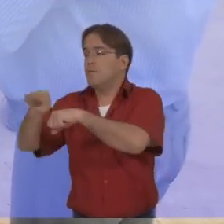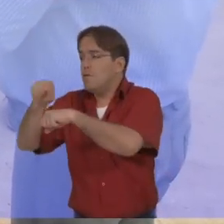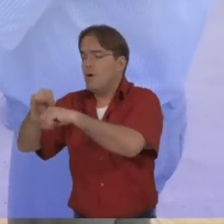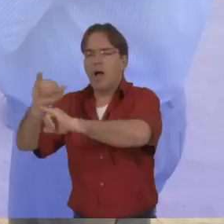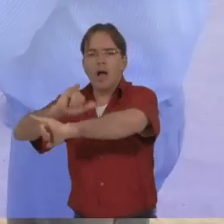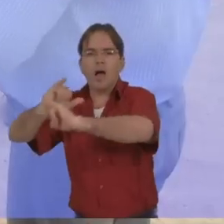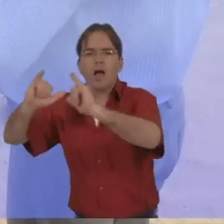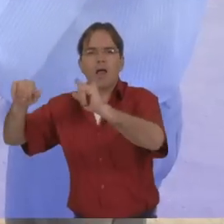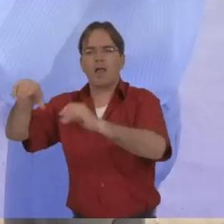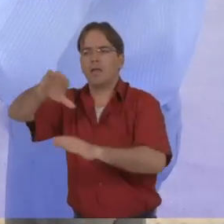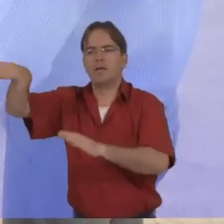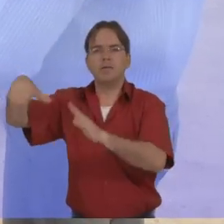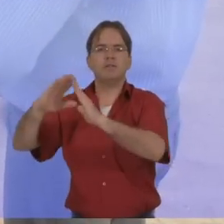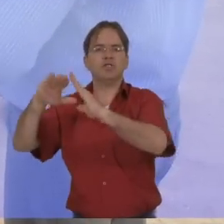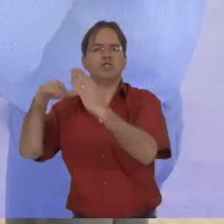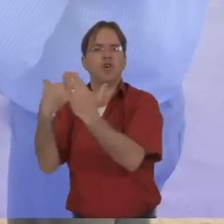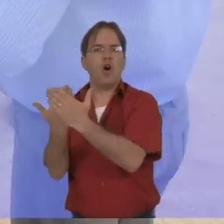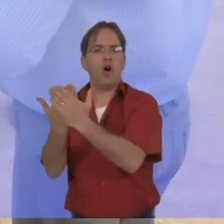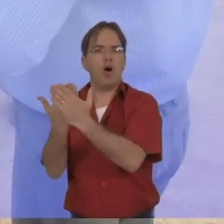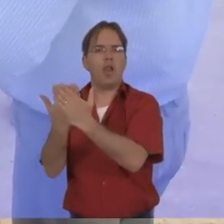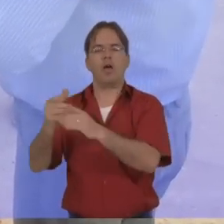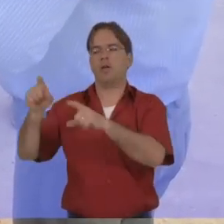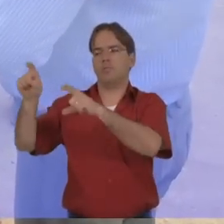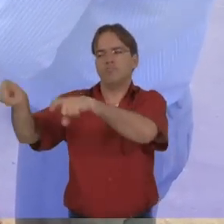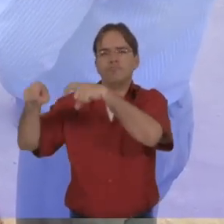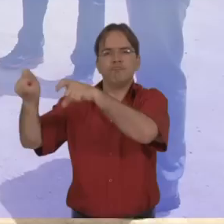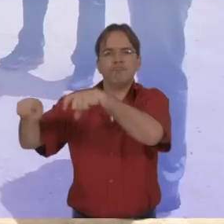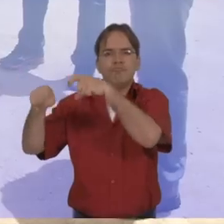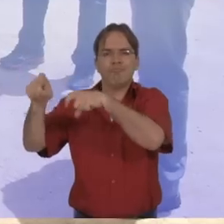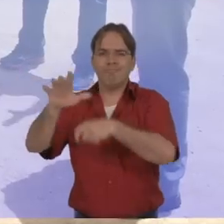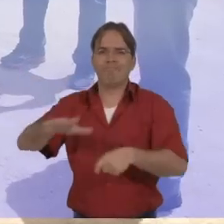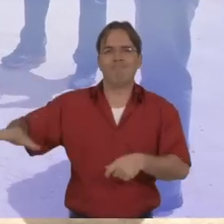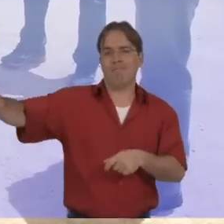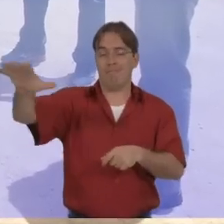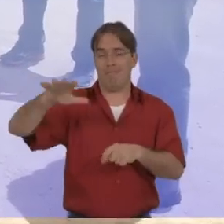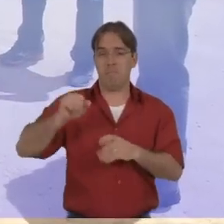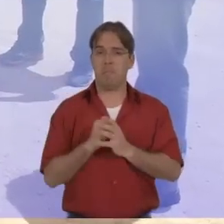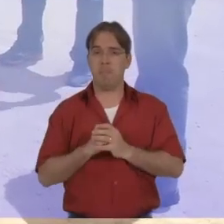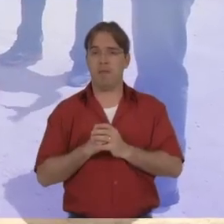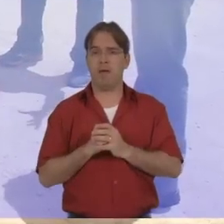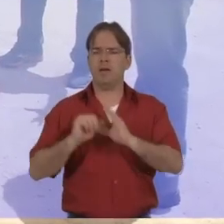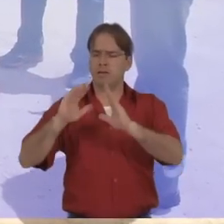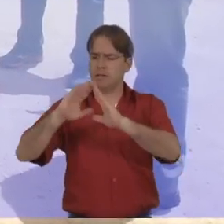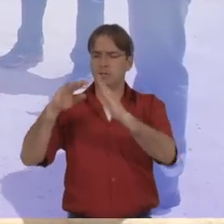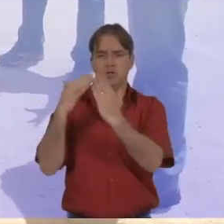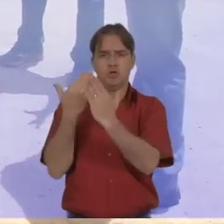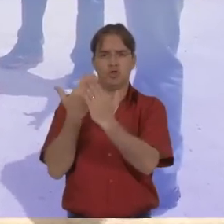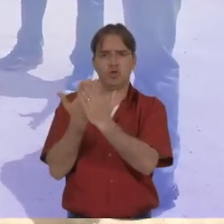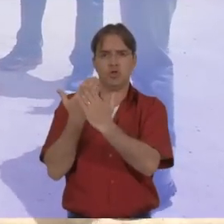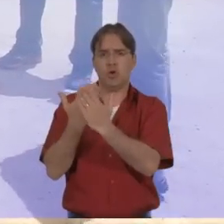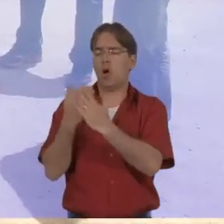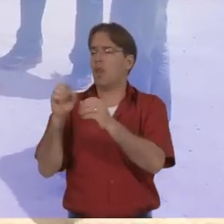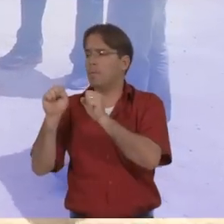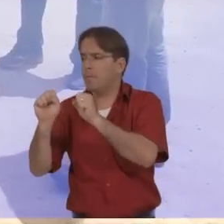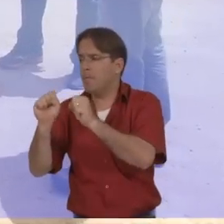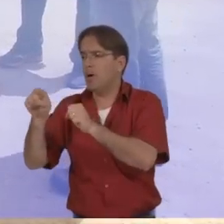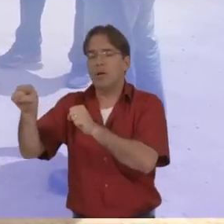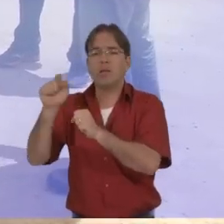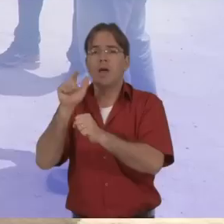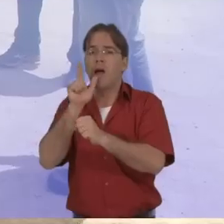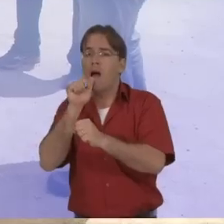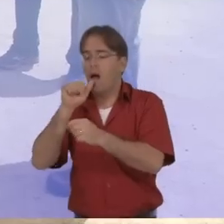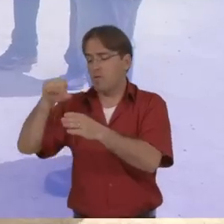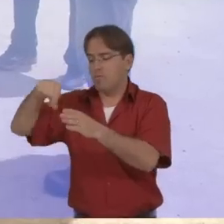rural, nas escolas públicas da zona rural, o uso das sementes de moringa-olerífera para tratamento e